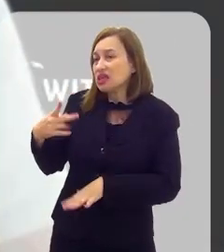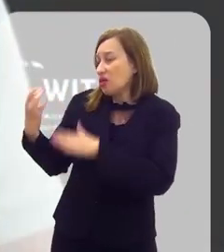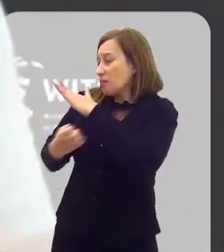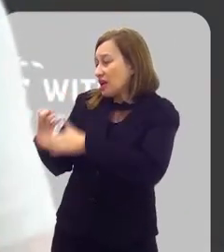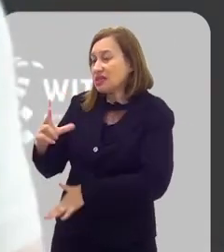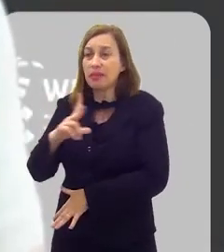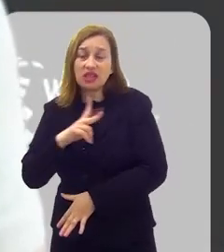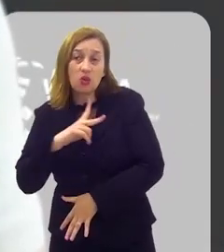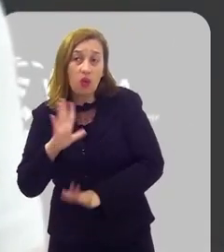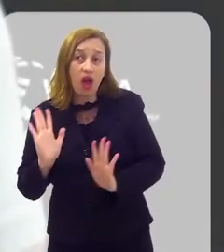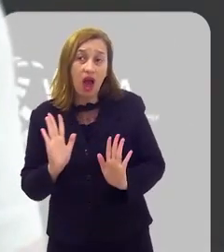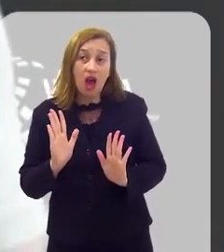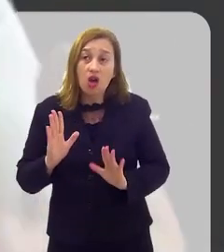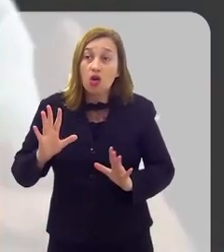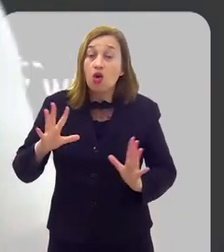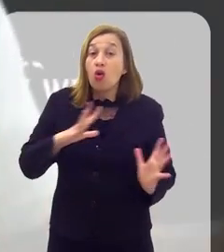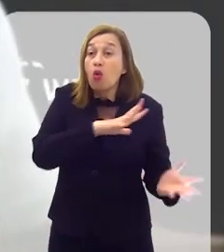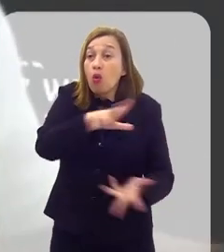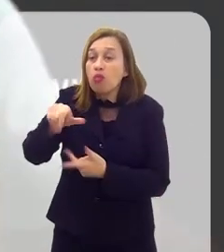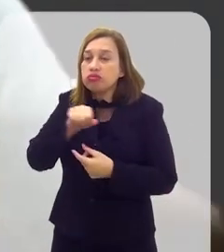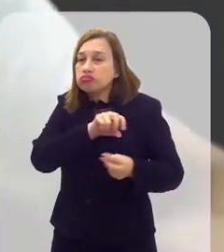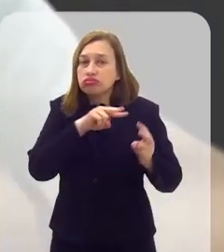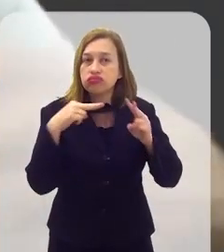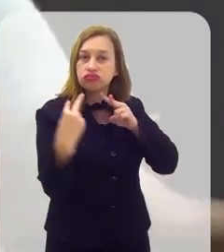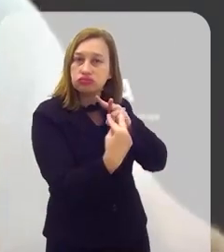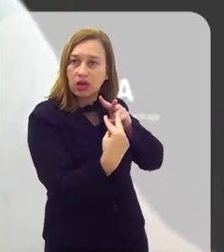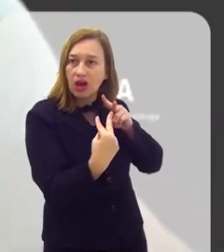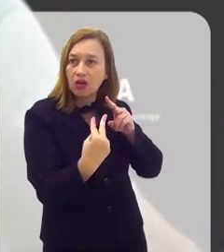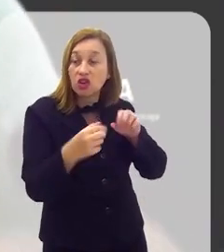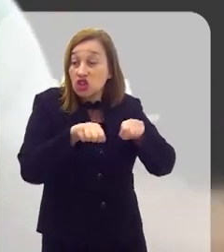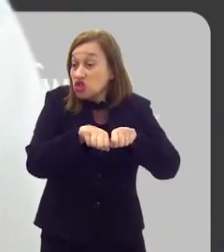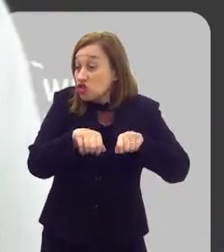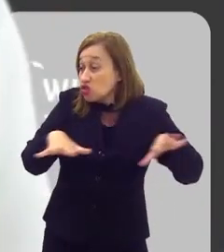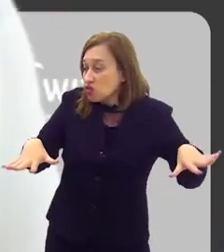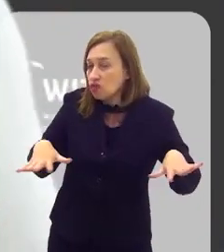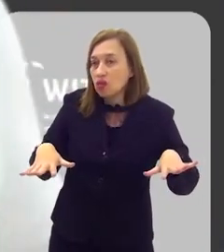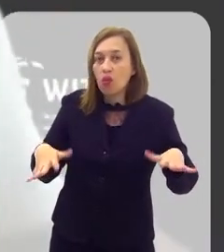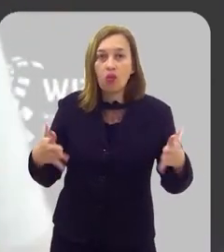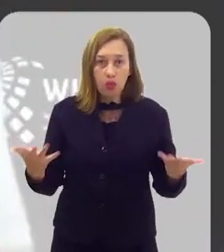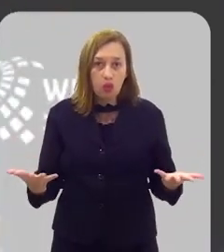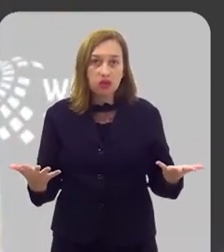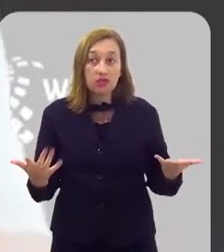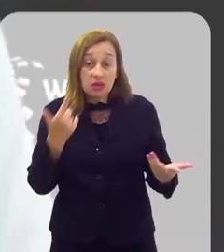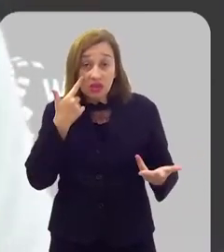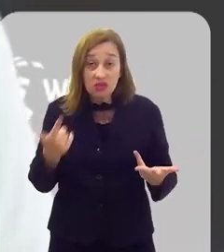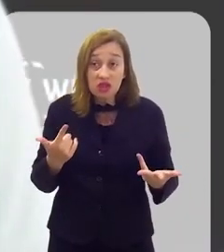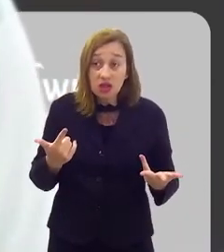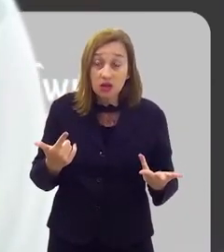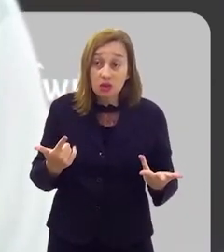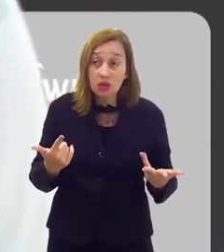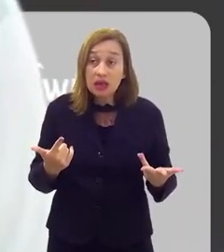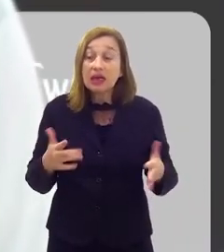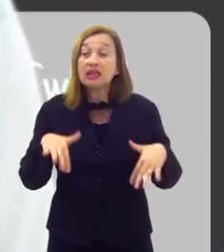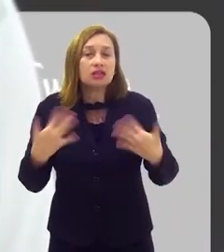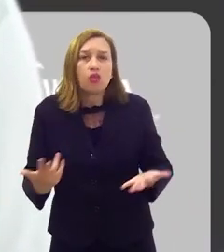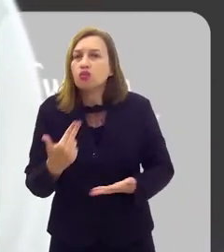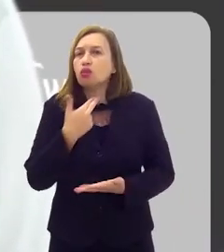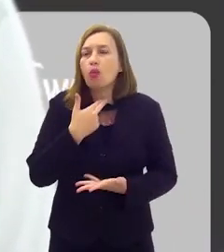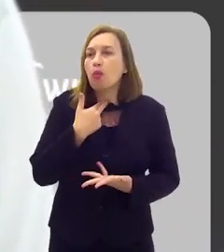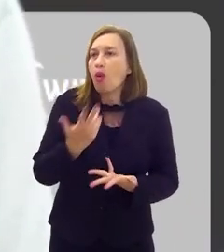privado, se é qualquer coisa, o mundo virou digital e acelerou tudo. Covid virou coroname, tsunami que bateu e varreu.